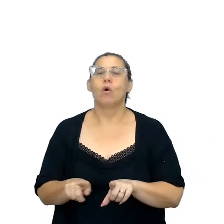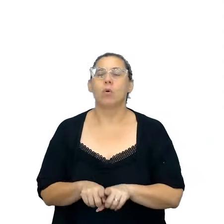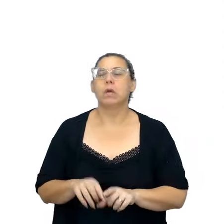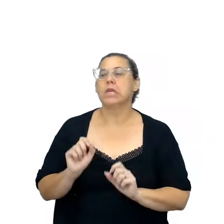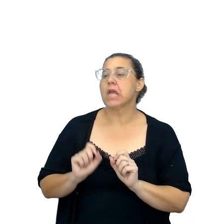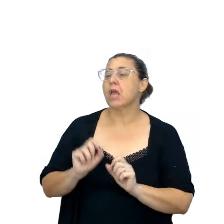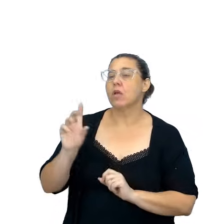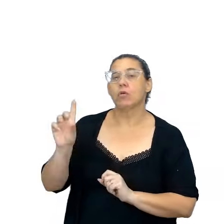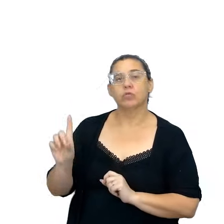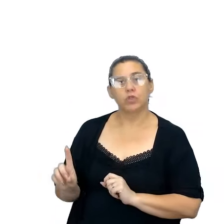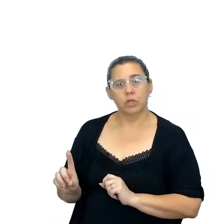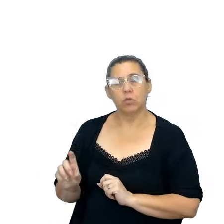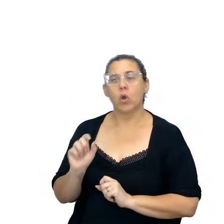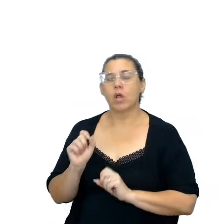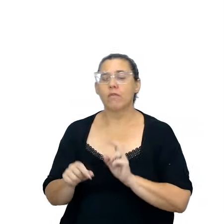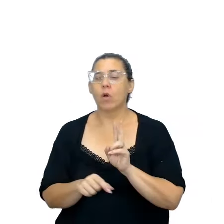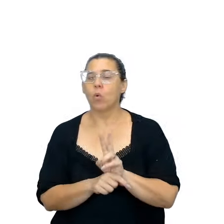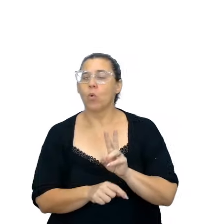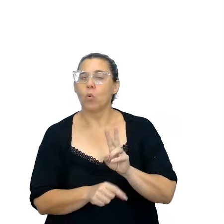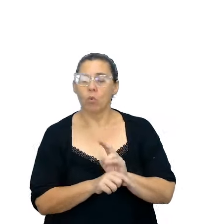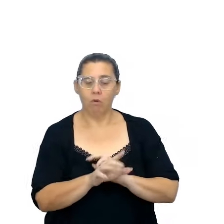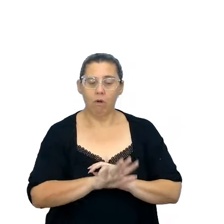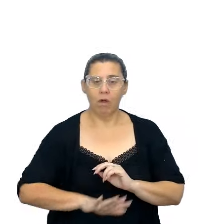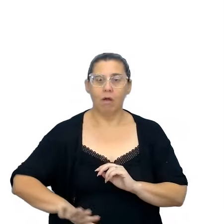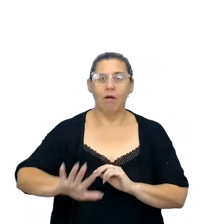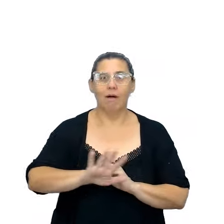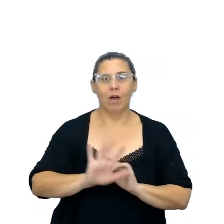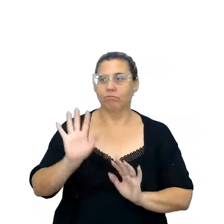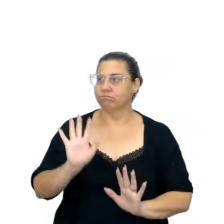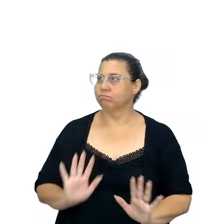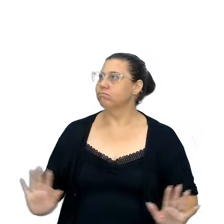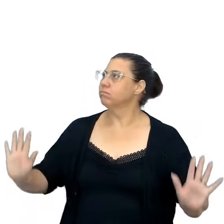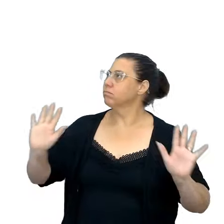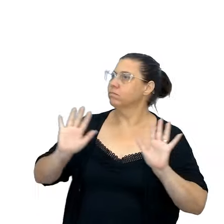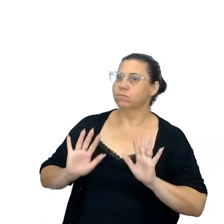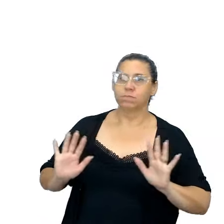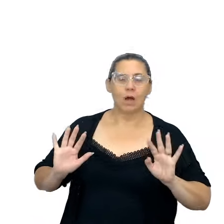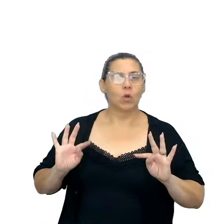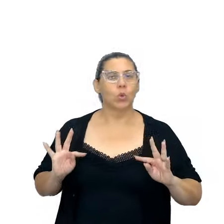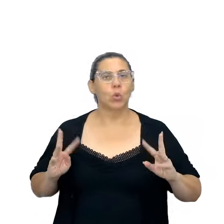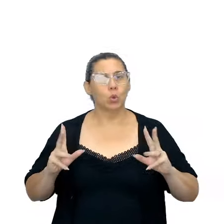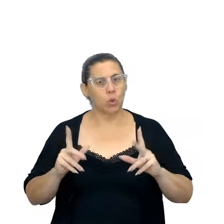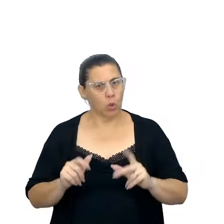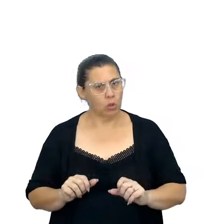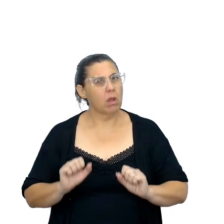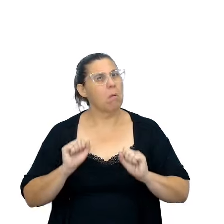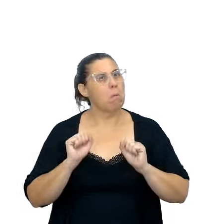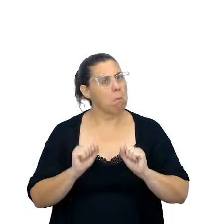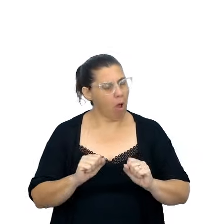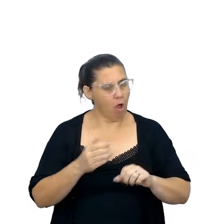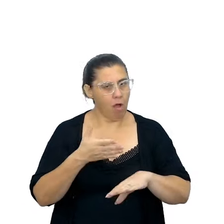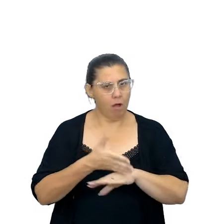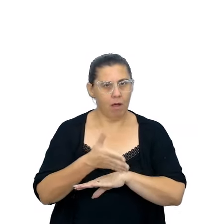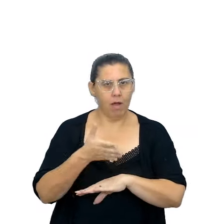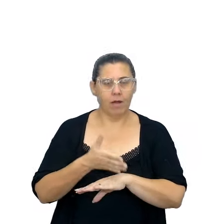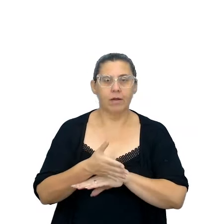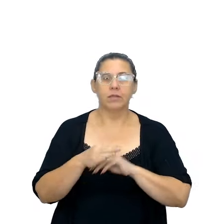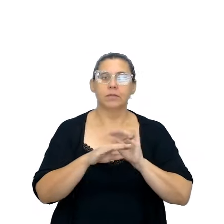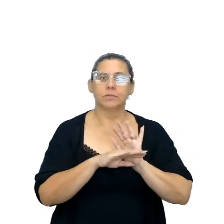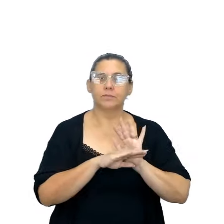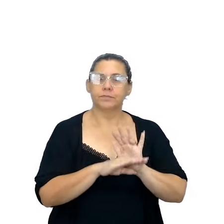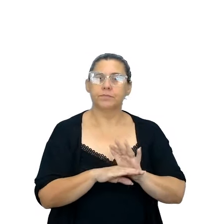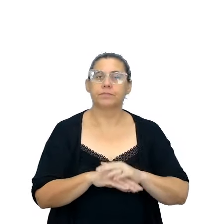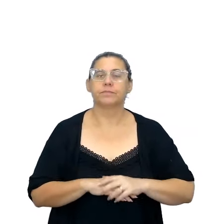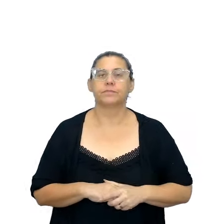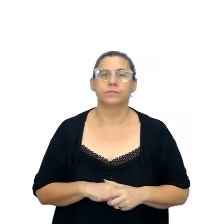diretor, aquele que vai cuidar do cenário, todos, né, podem, de certa forma, participar, eu lembro muito